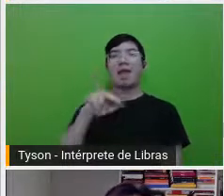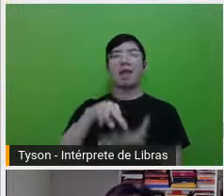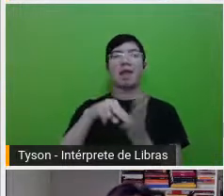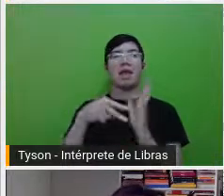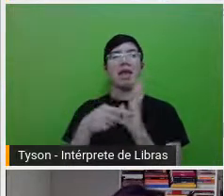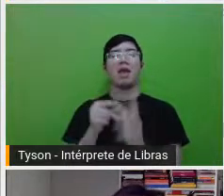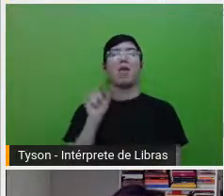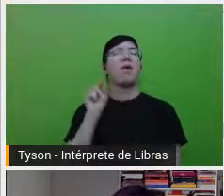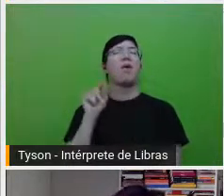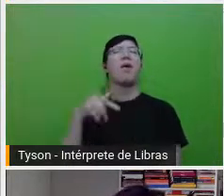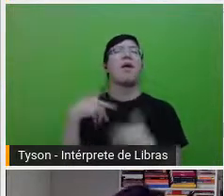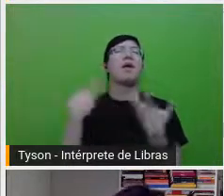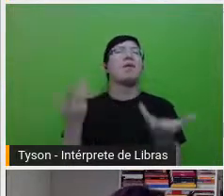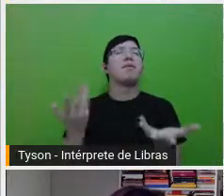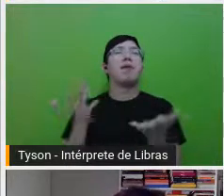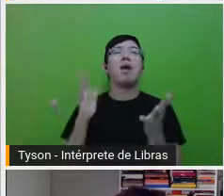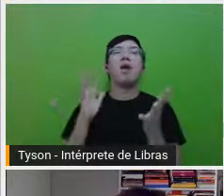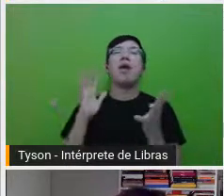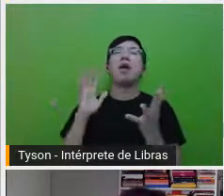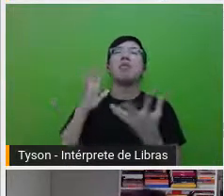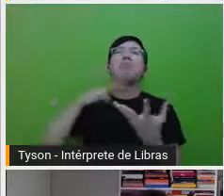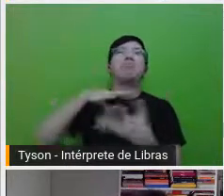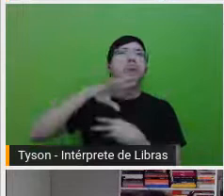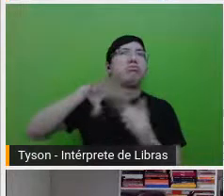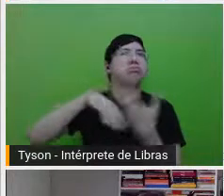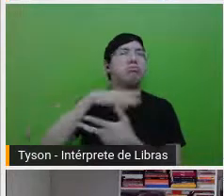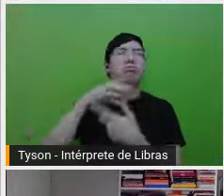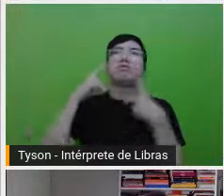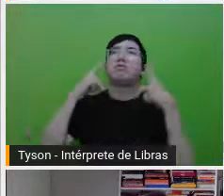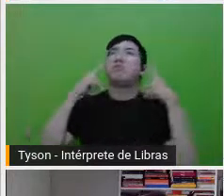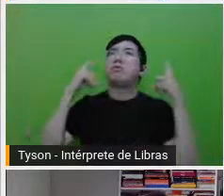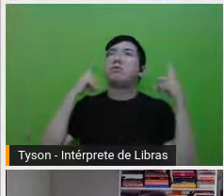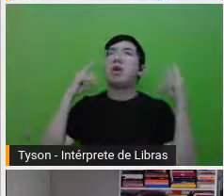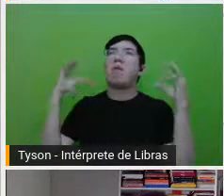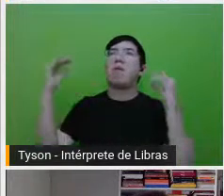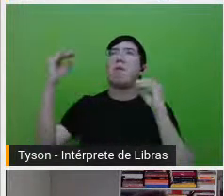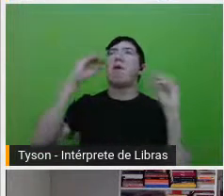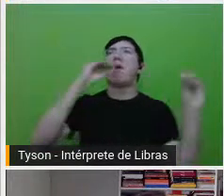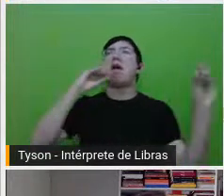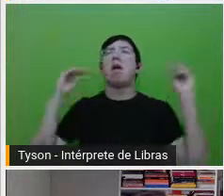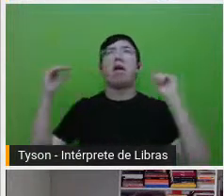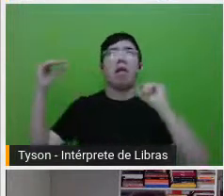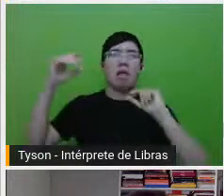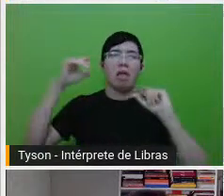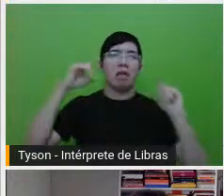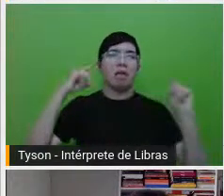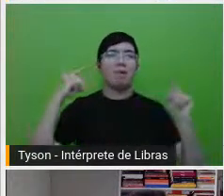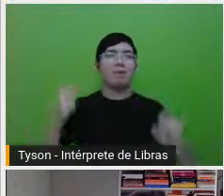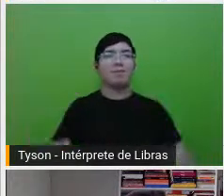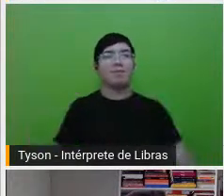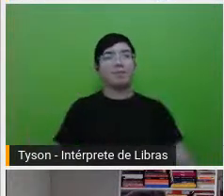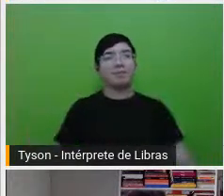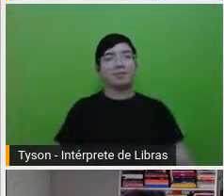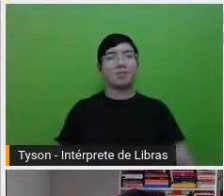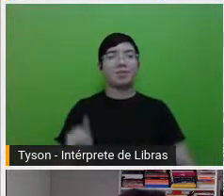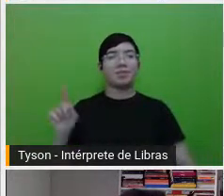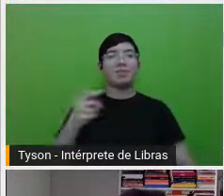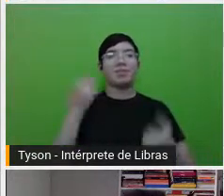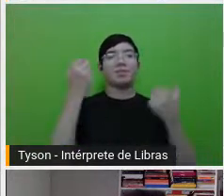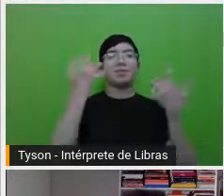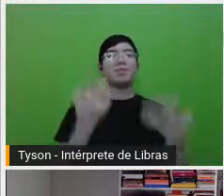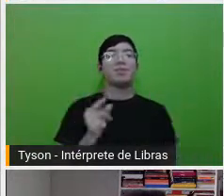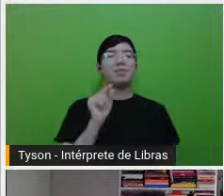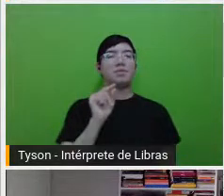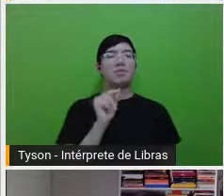um ruído, várias vozes, algo assim, né. Ela diz assim, minha mãe me deixou um vocábulo do